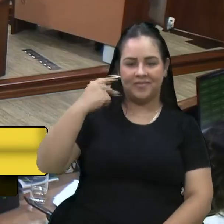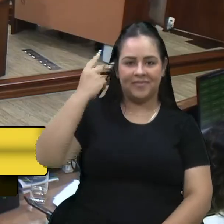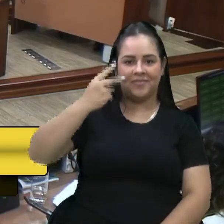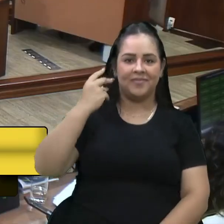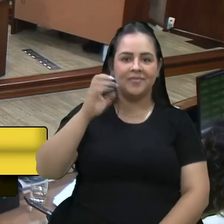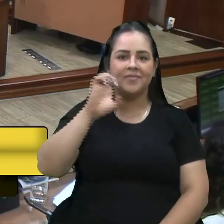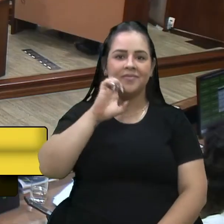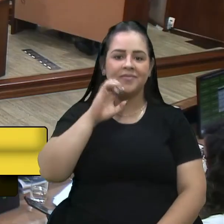D'Ambrosso. Obrigada.